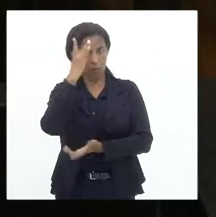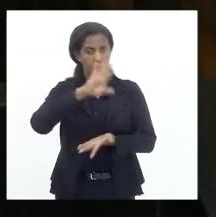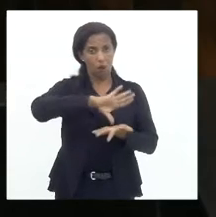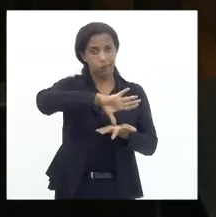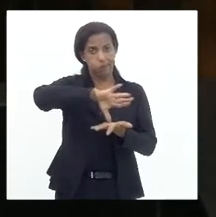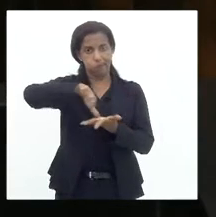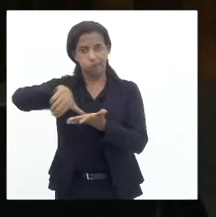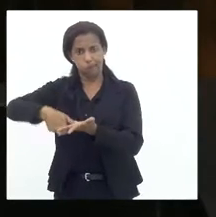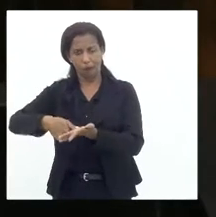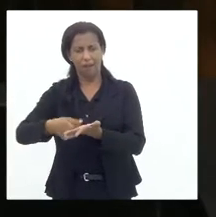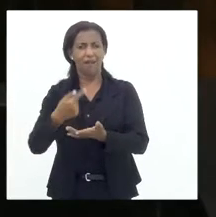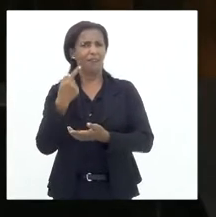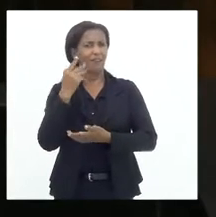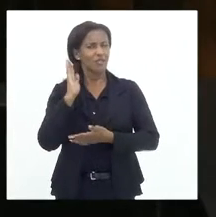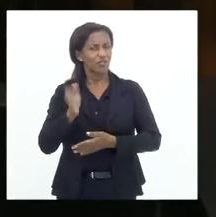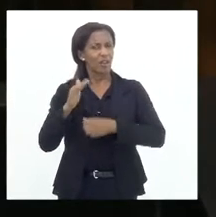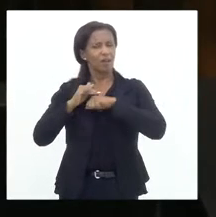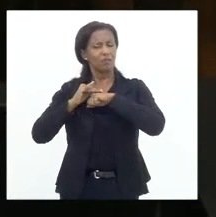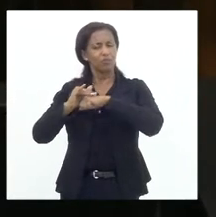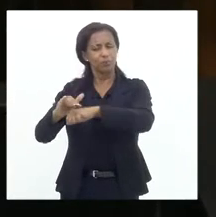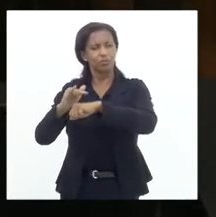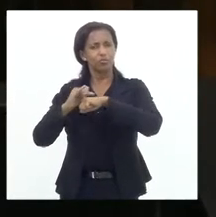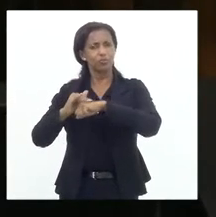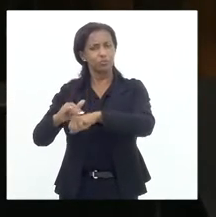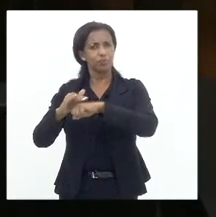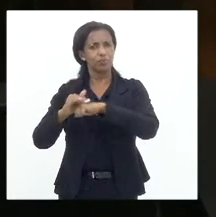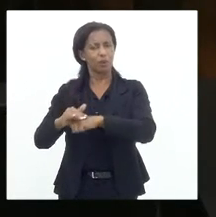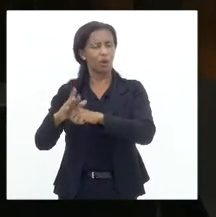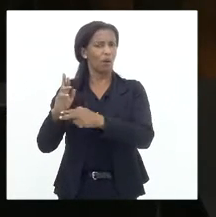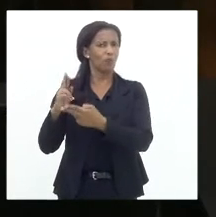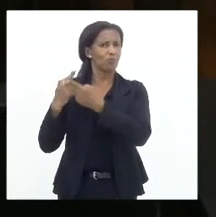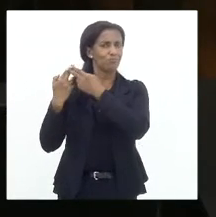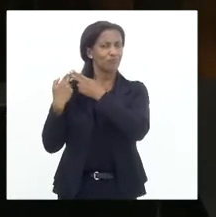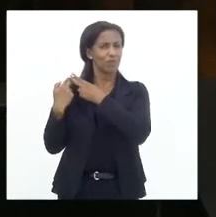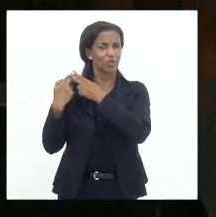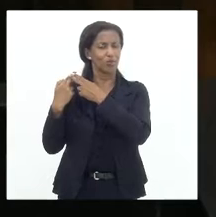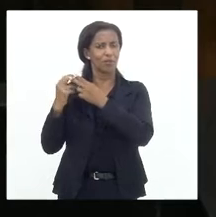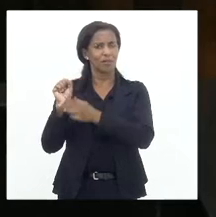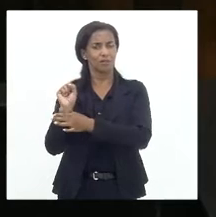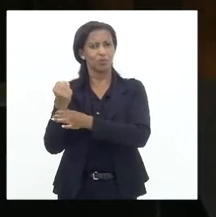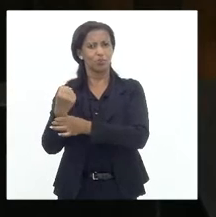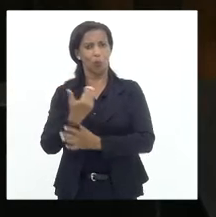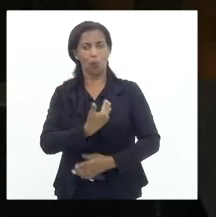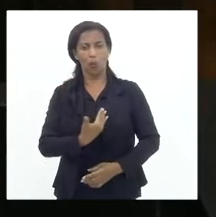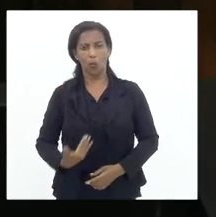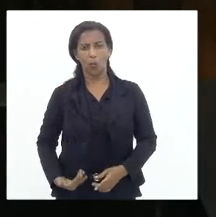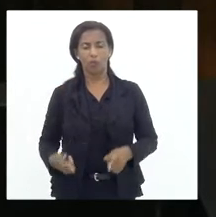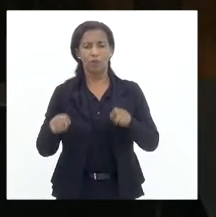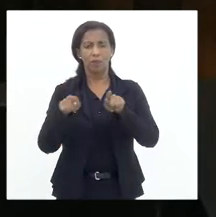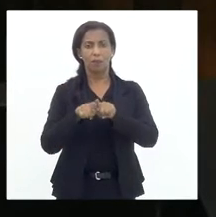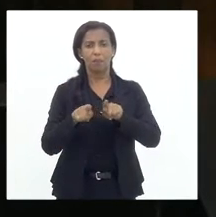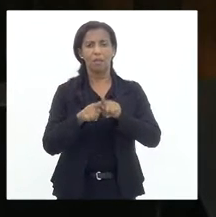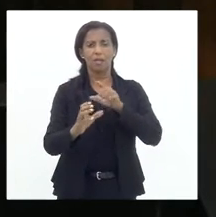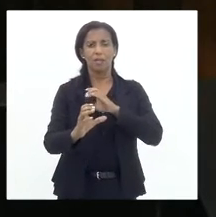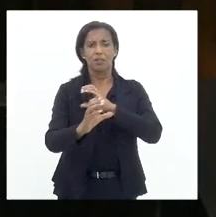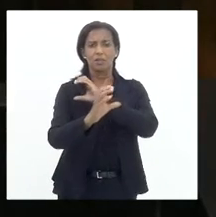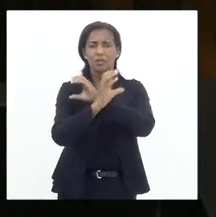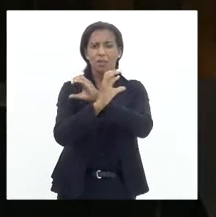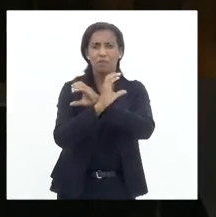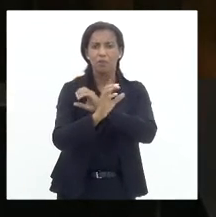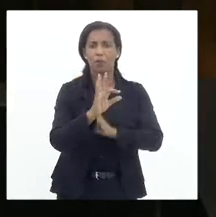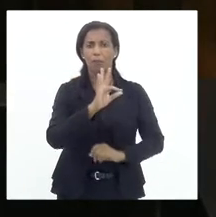e tem conversado com os agentes de segurança pública, com a polícia civil e com a polícia